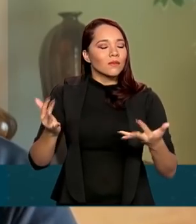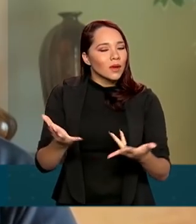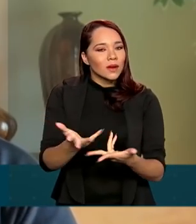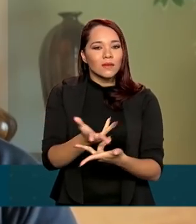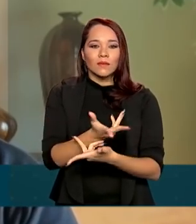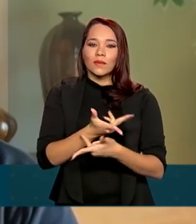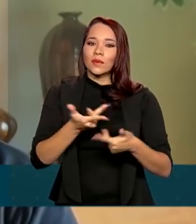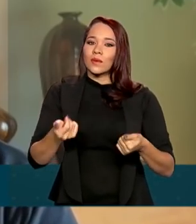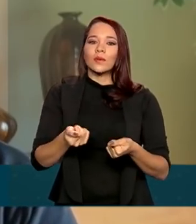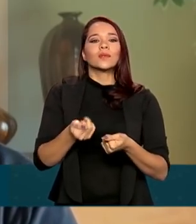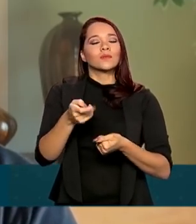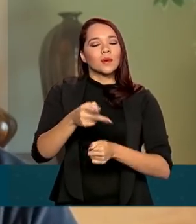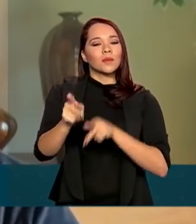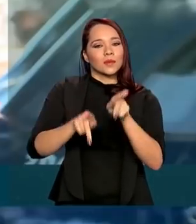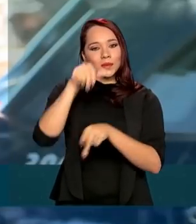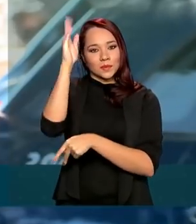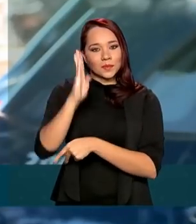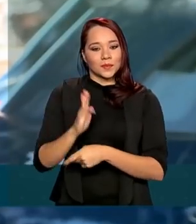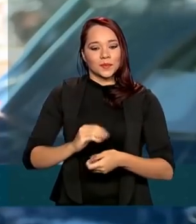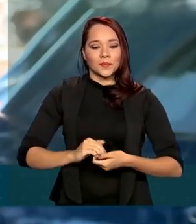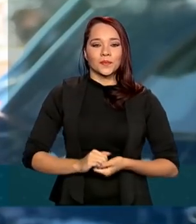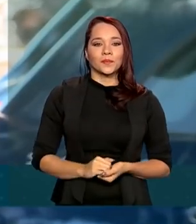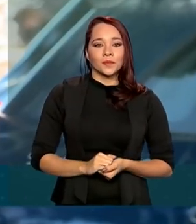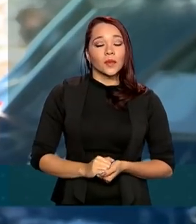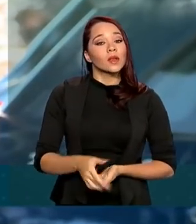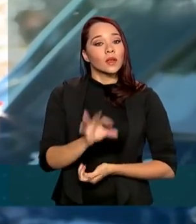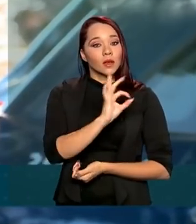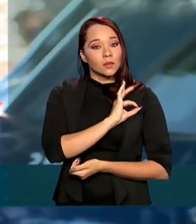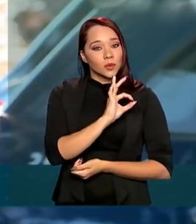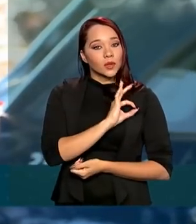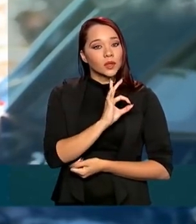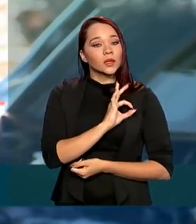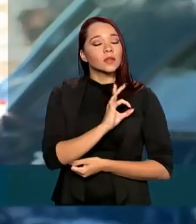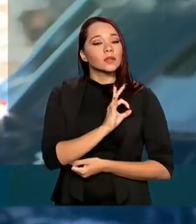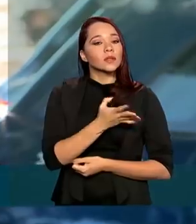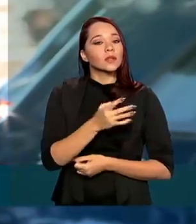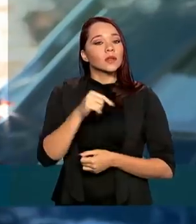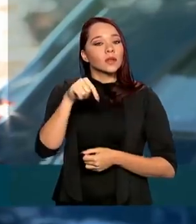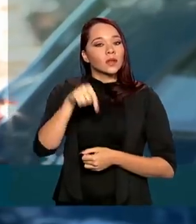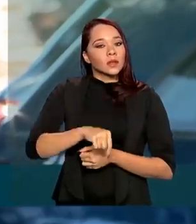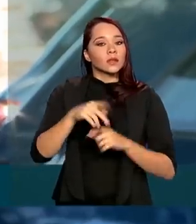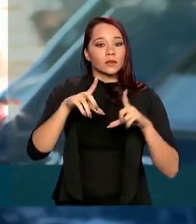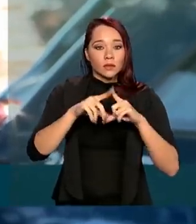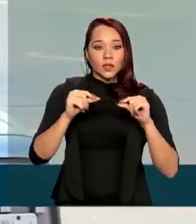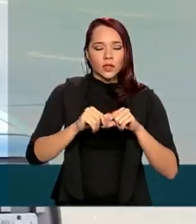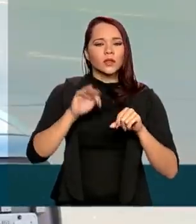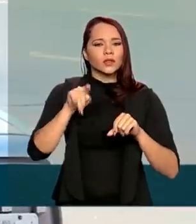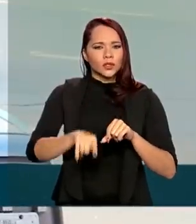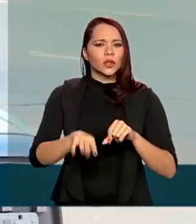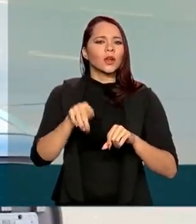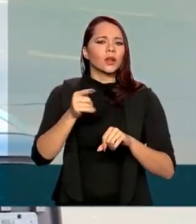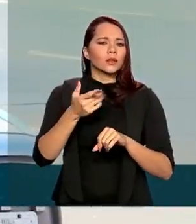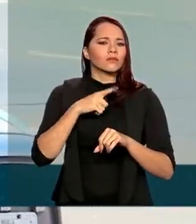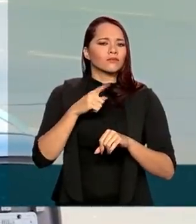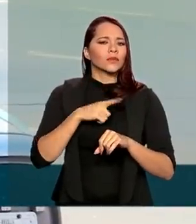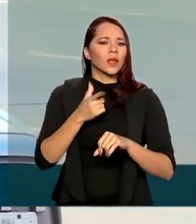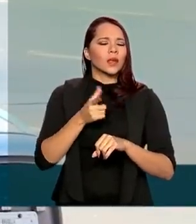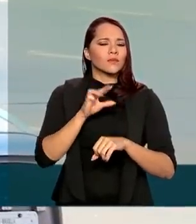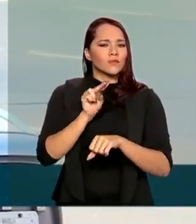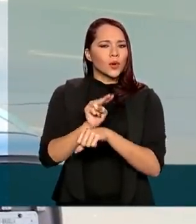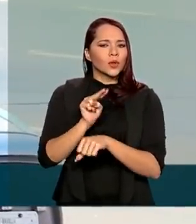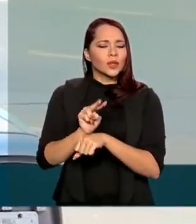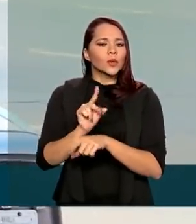para a população brasileira. A Polícia Militar do Distrito Federal já realiza como medida preventiva